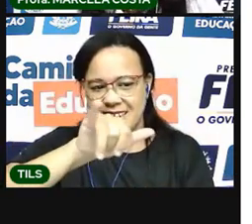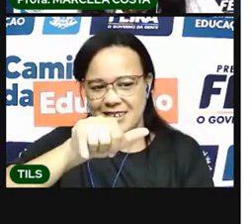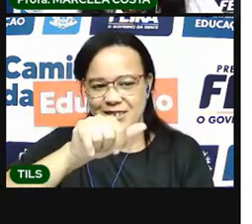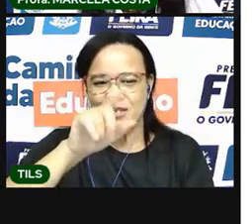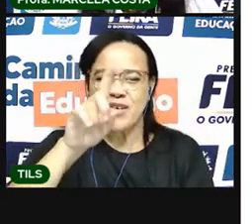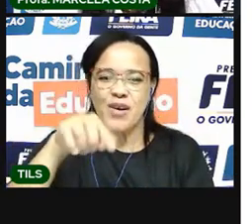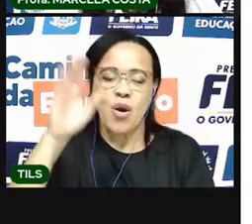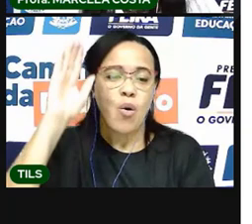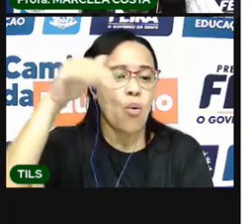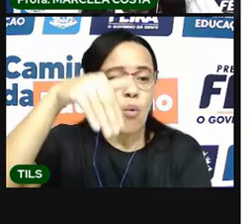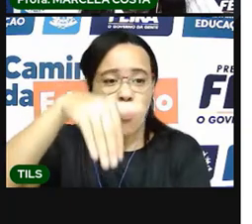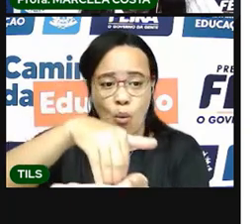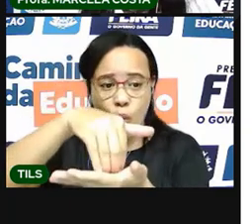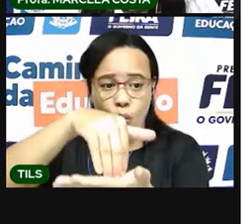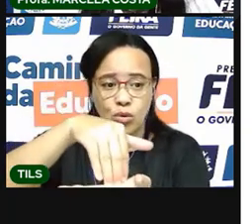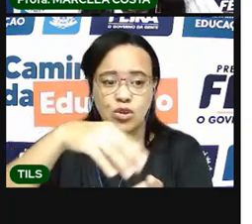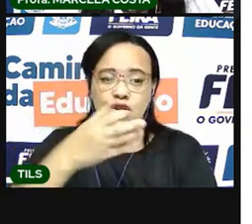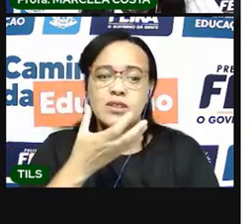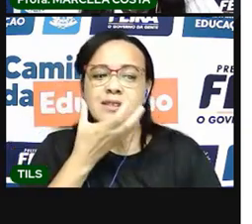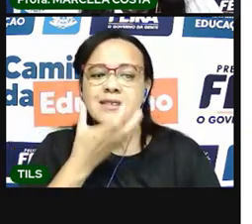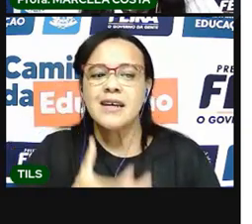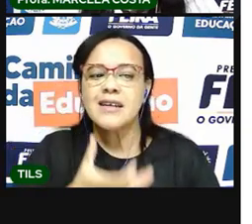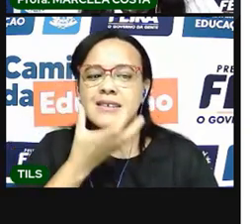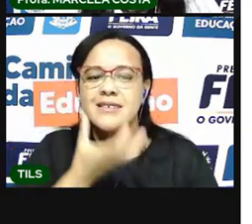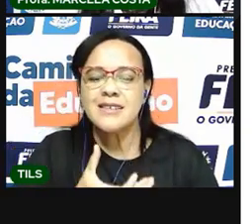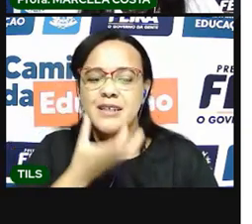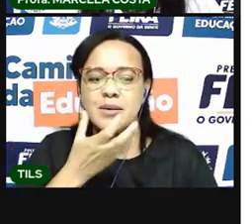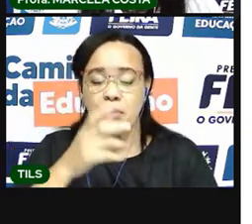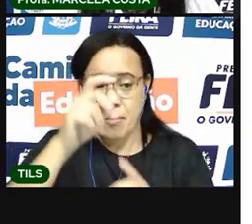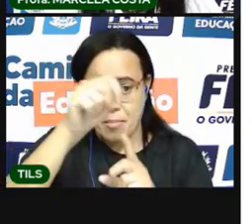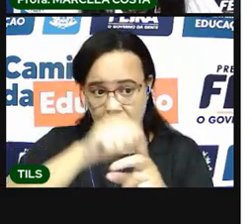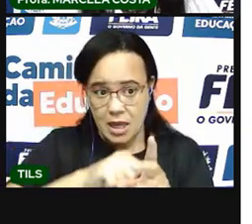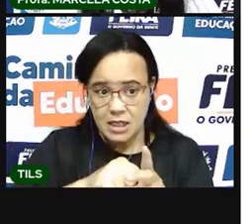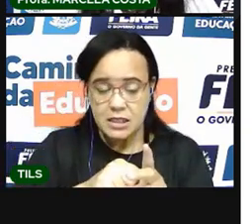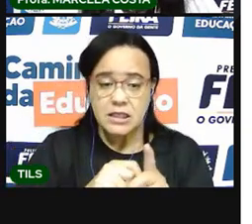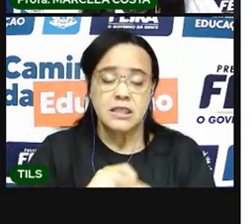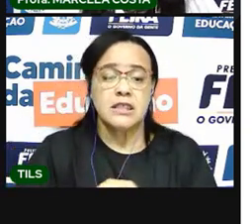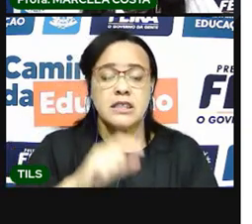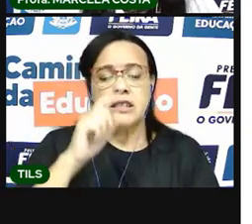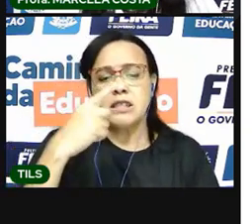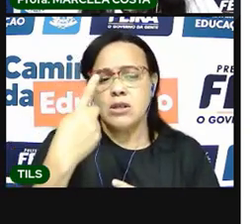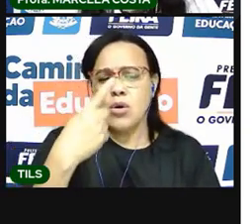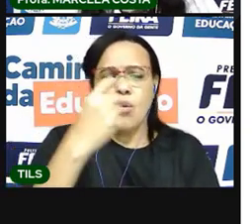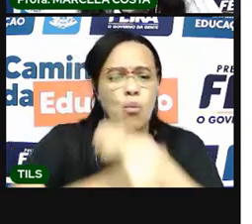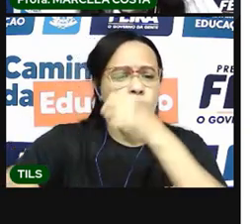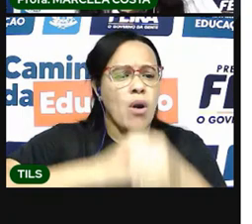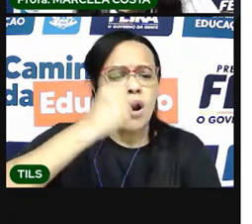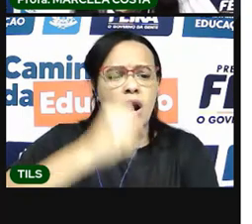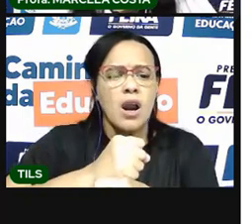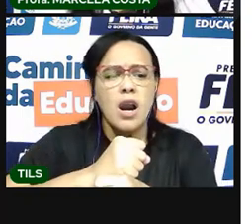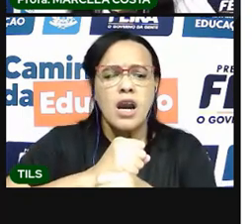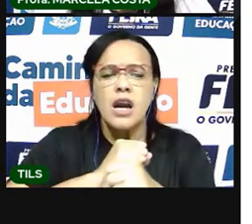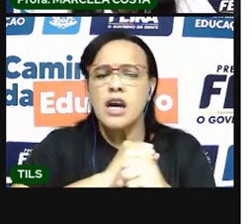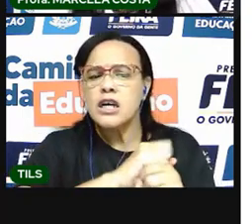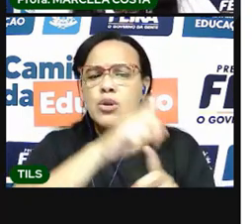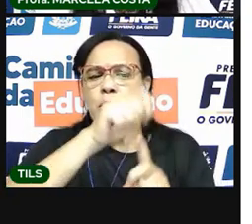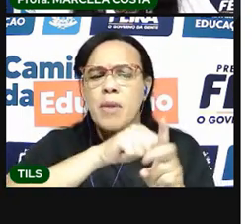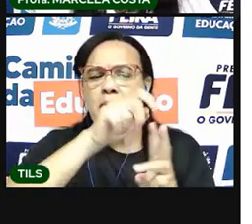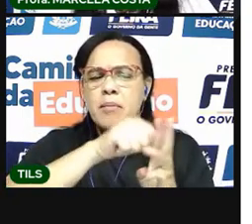O último mês do ano é dezembro. E um ano tem quantos meses? Vamos contar aqui para não esquecer?